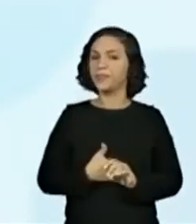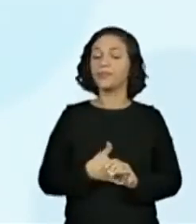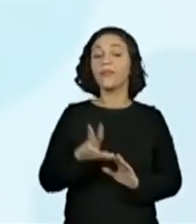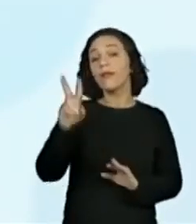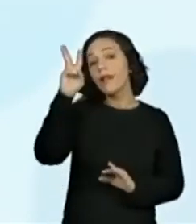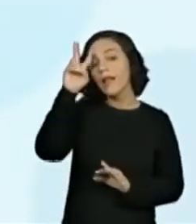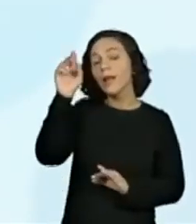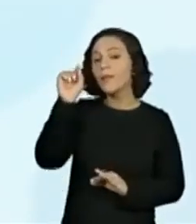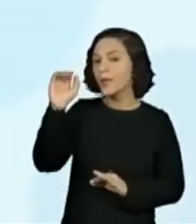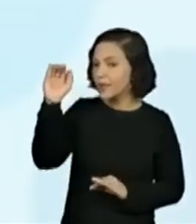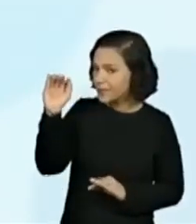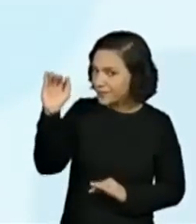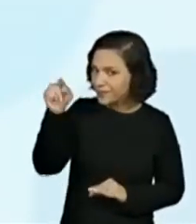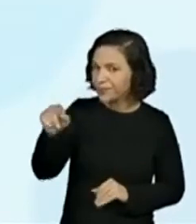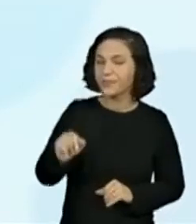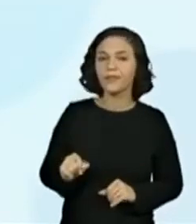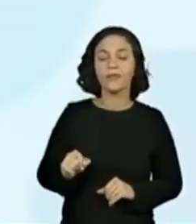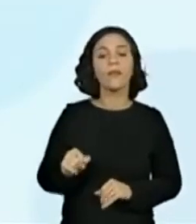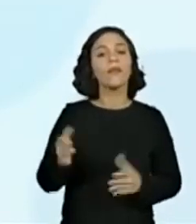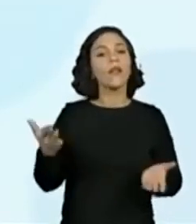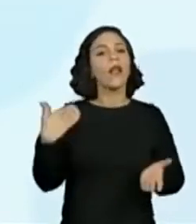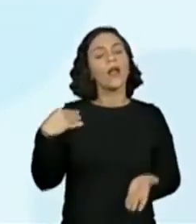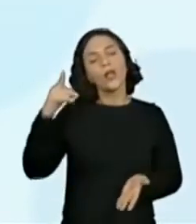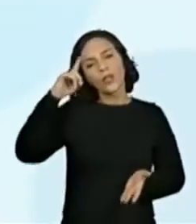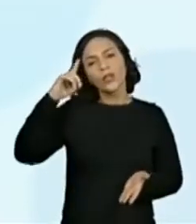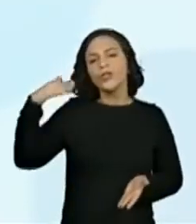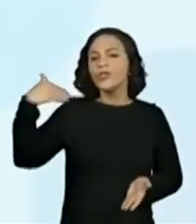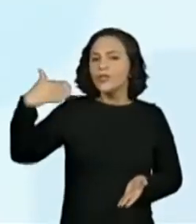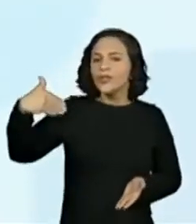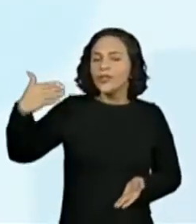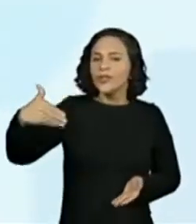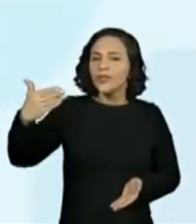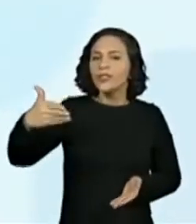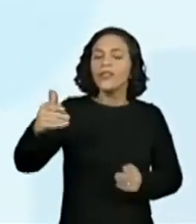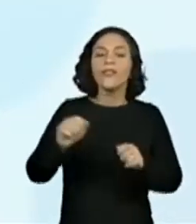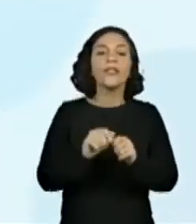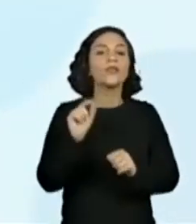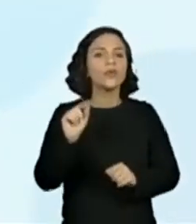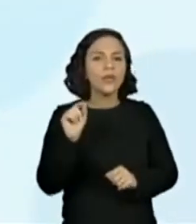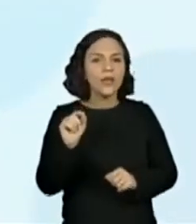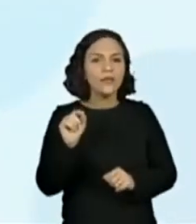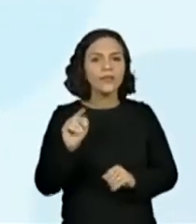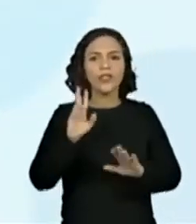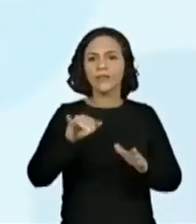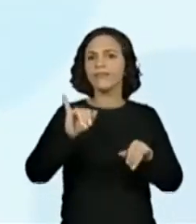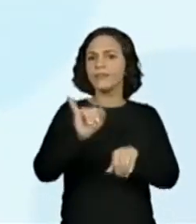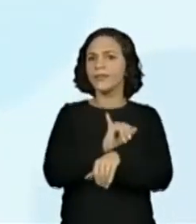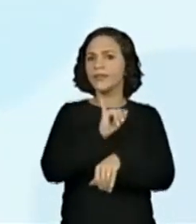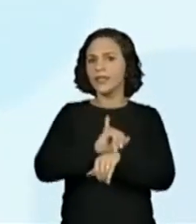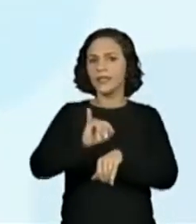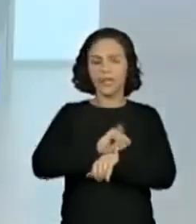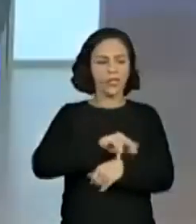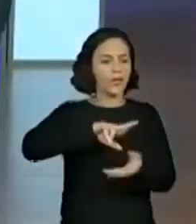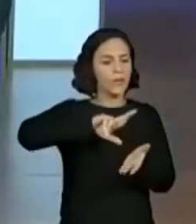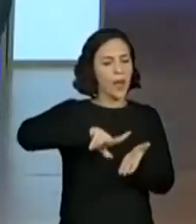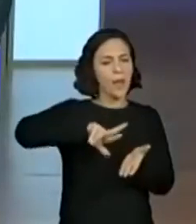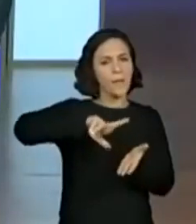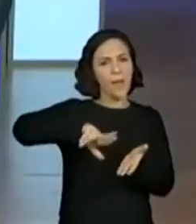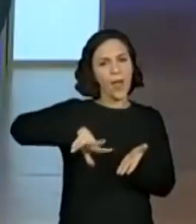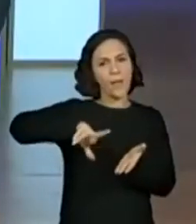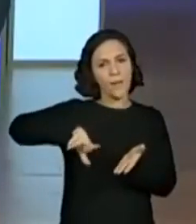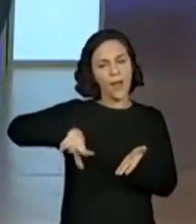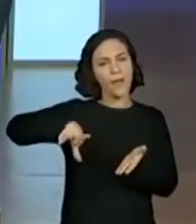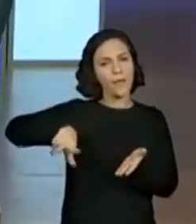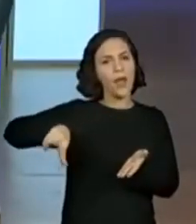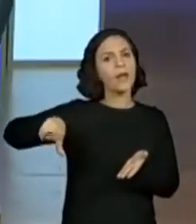Joyce, esses dias aqui, a gente foi fazendo o quê? Várias formas de fazer,